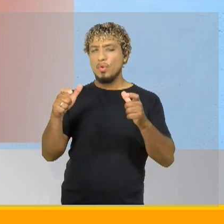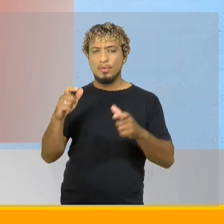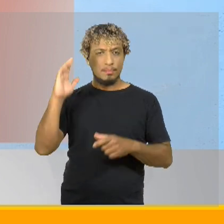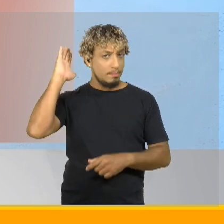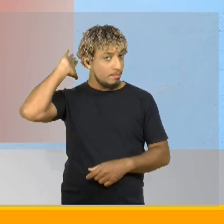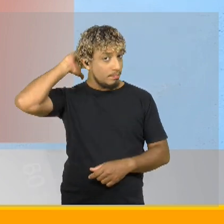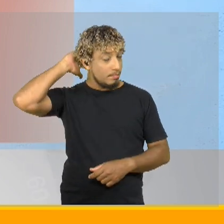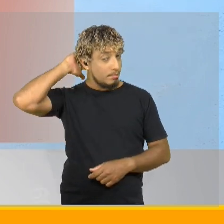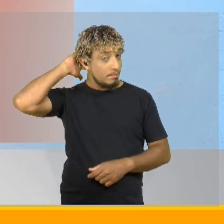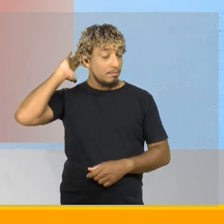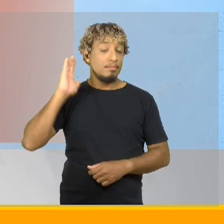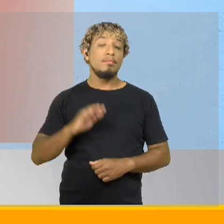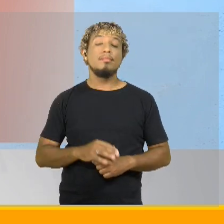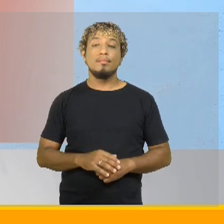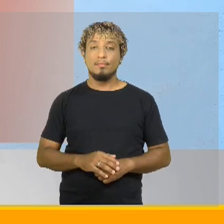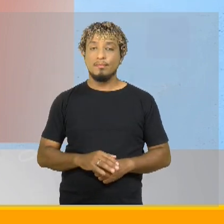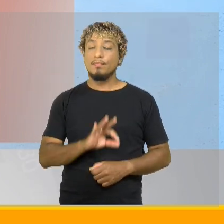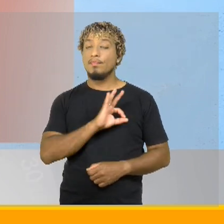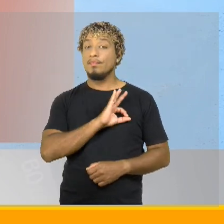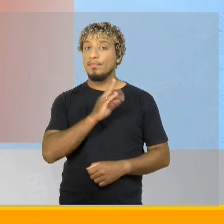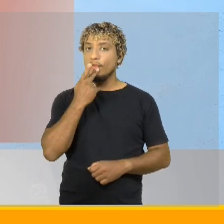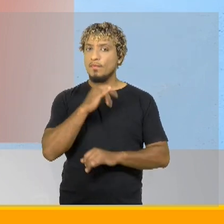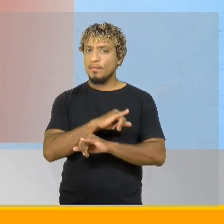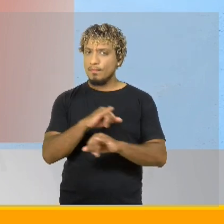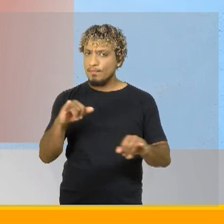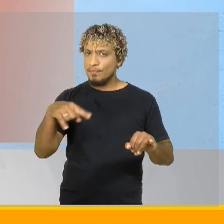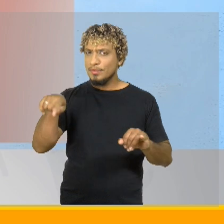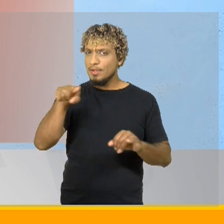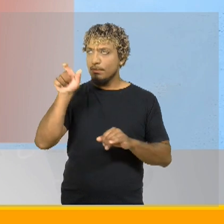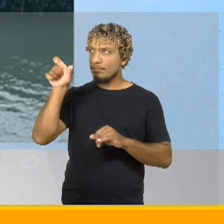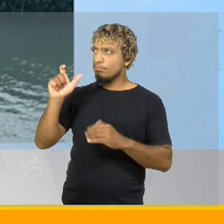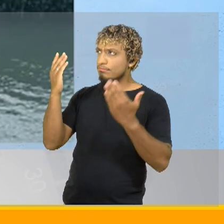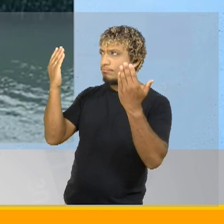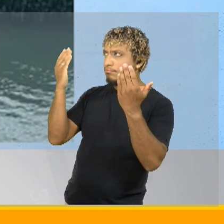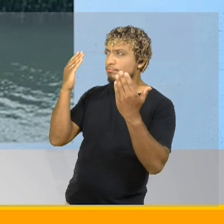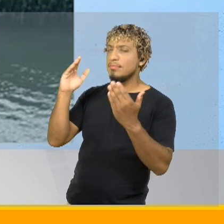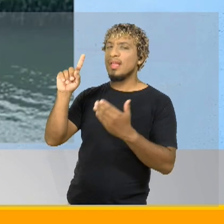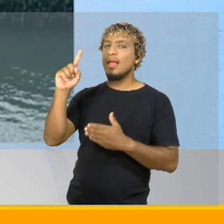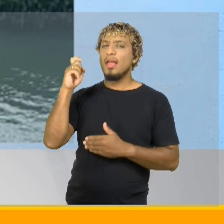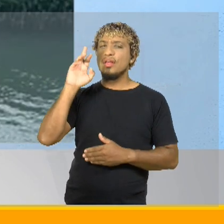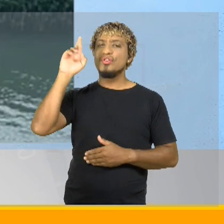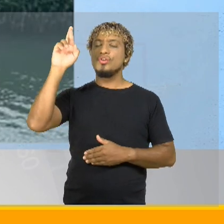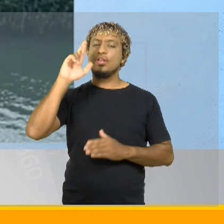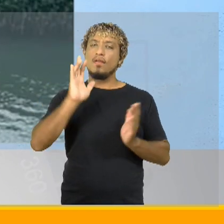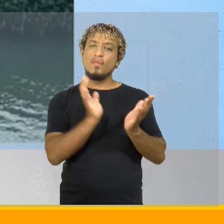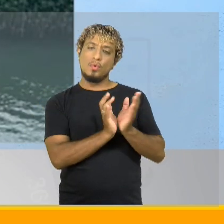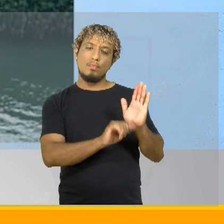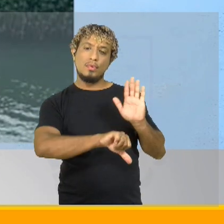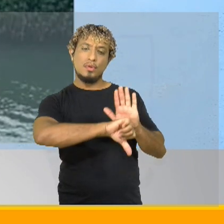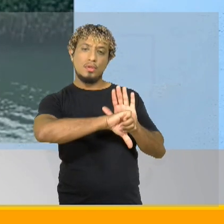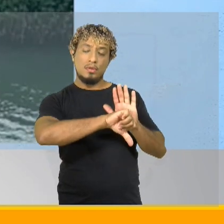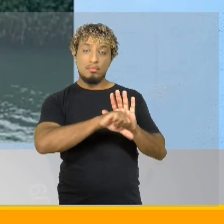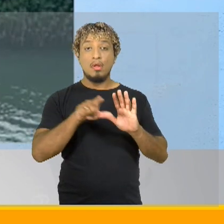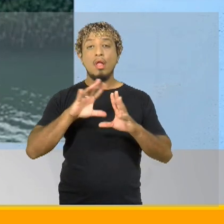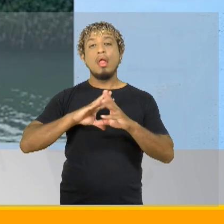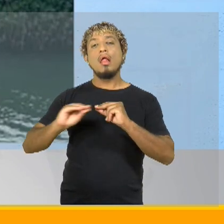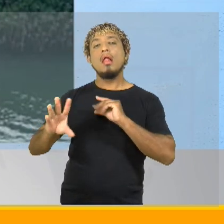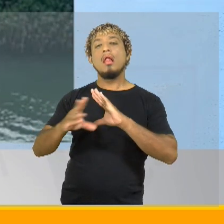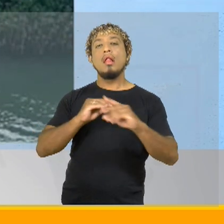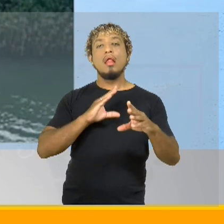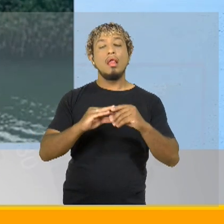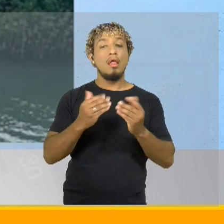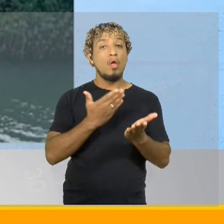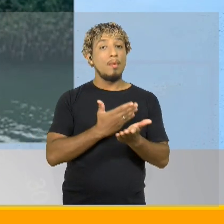Pará. Ele é apontado pela polícia como ex-chefe de uma organização criminosa. Francivaldo estava foragido da justiça